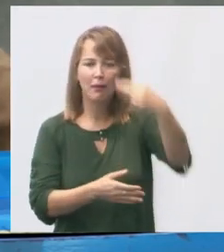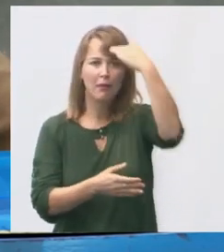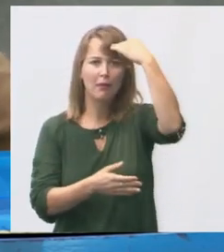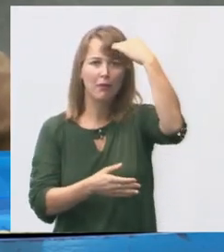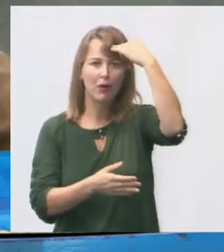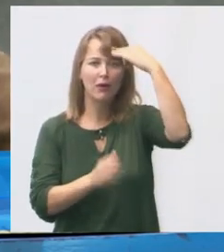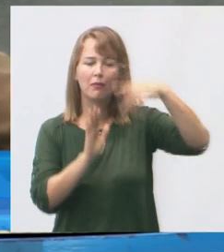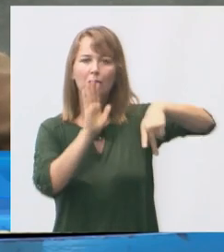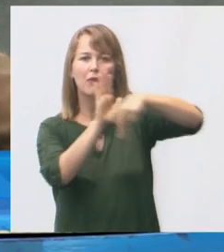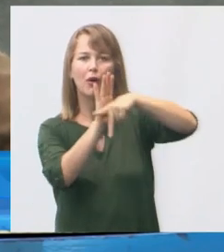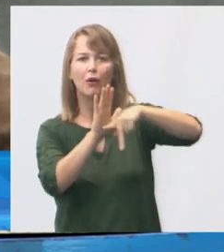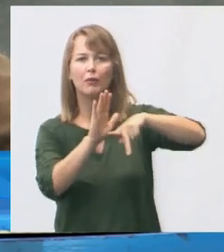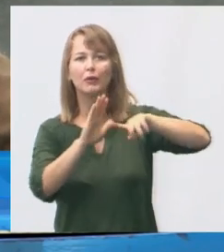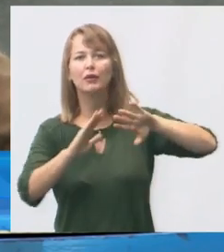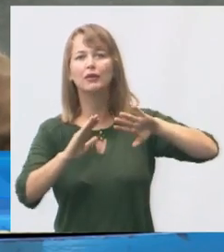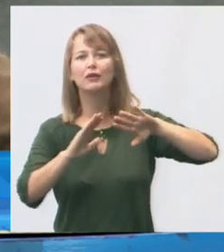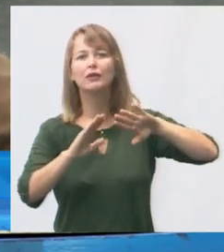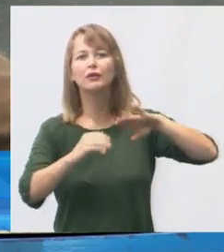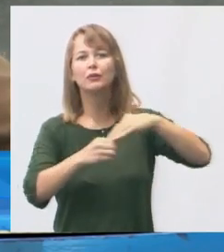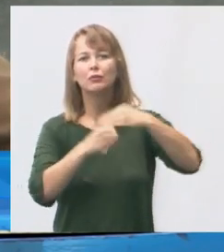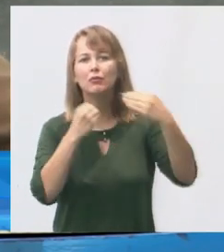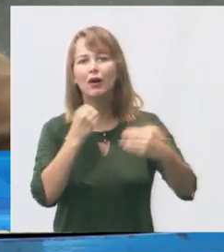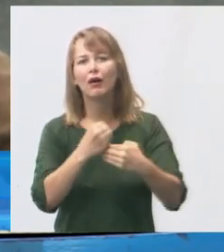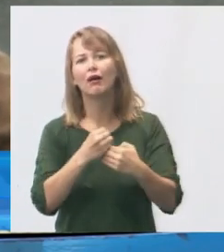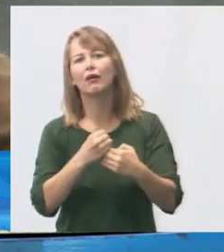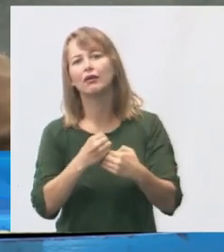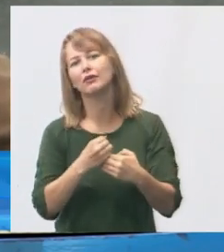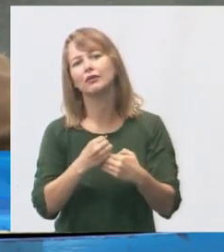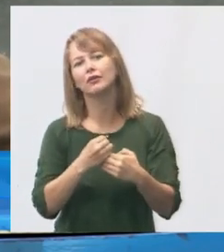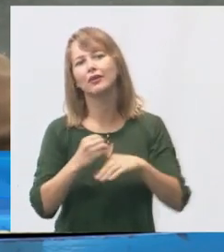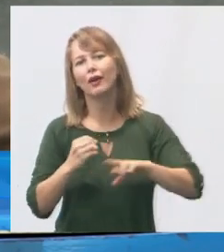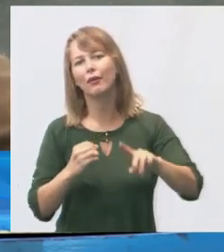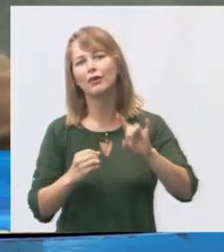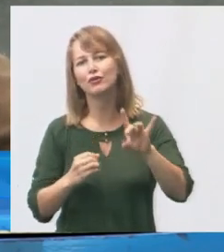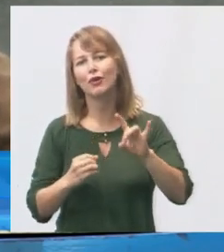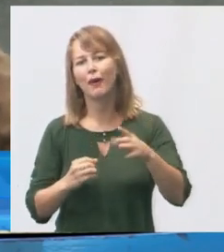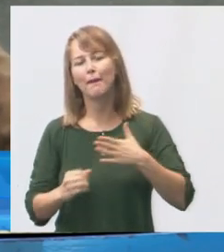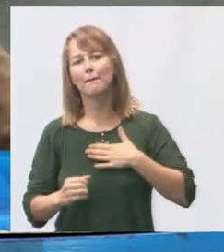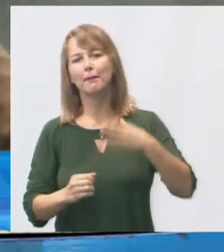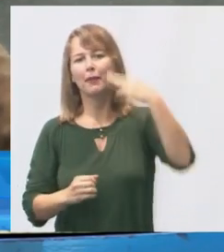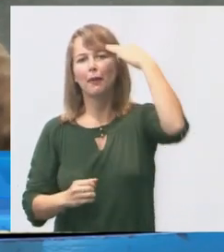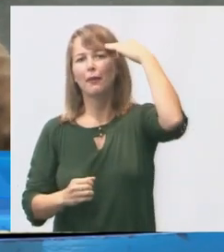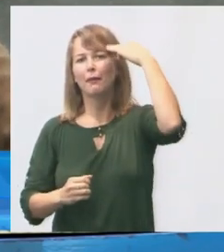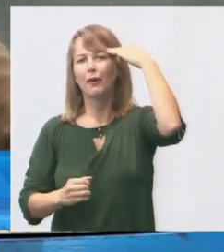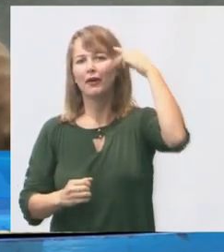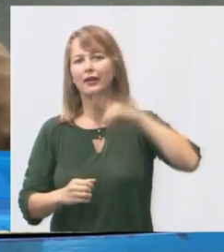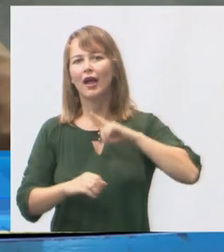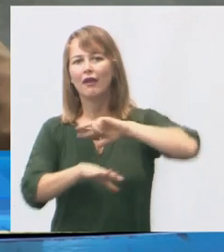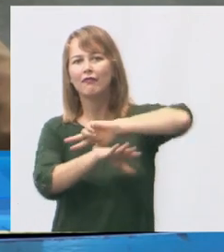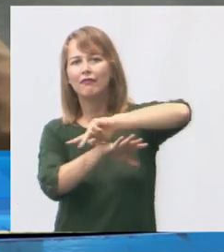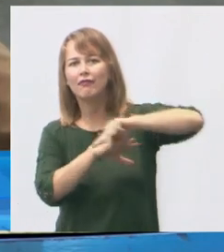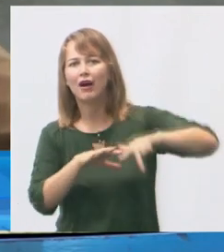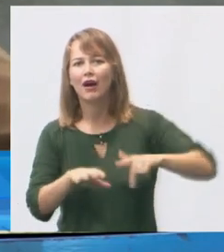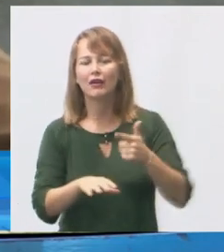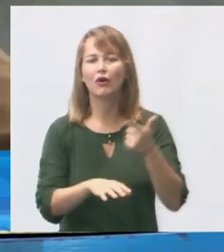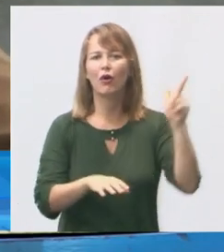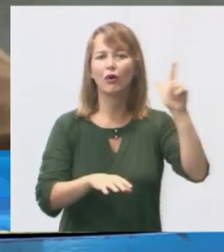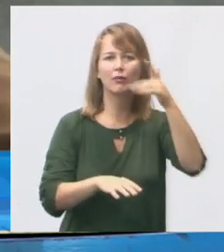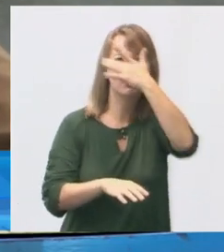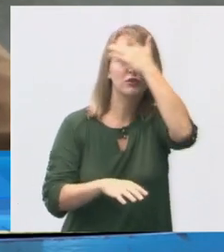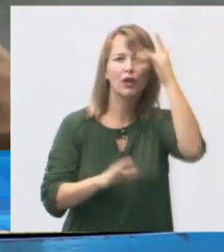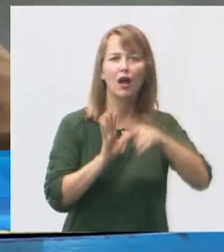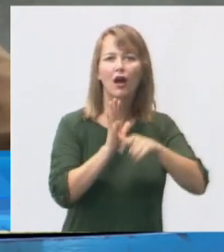sou fruto do bairro Romão. Entendeu? Então, não é só a minha memória. Tem a memória de várias outras pessoas que vieram antes de mim.